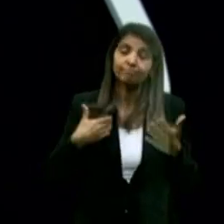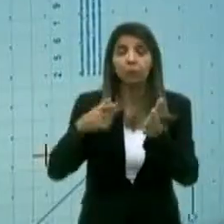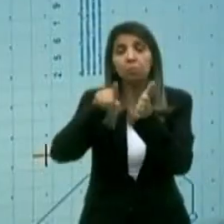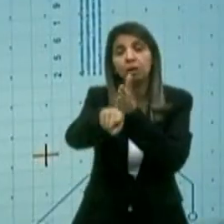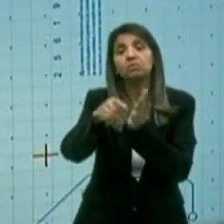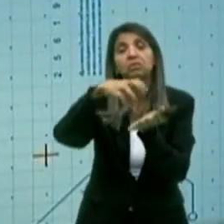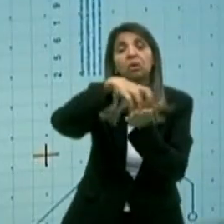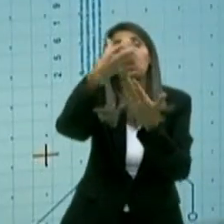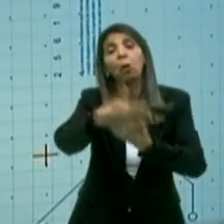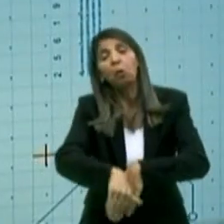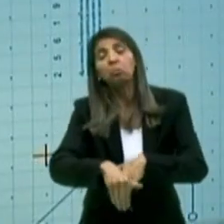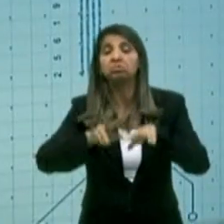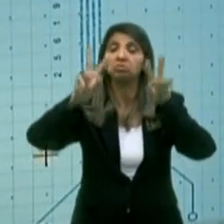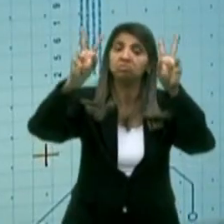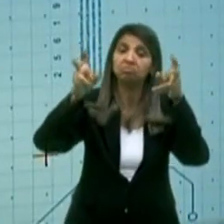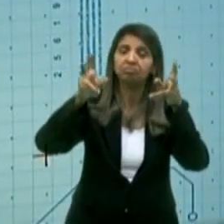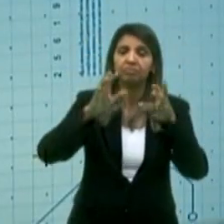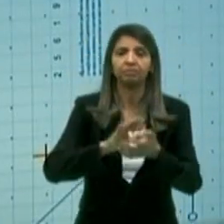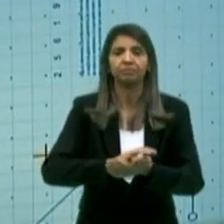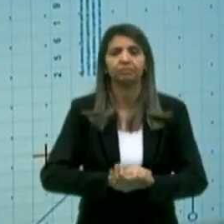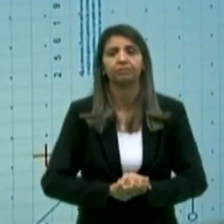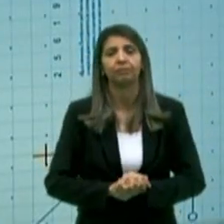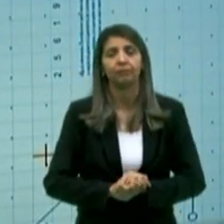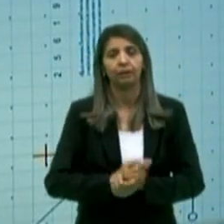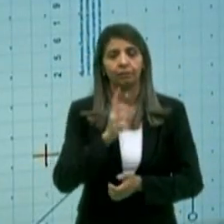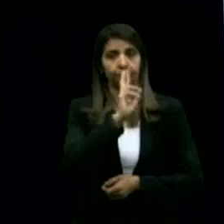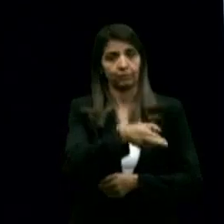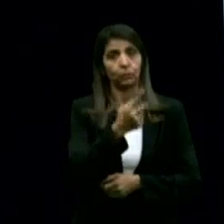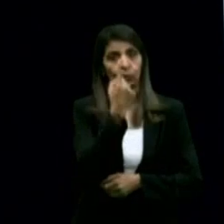o concurso público? Resposta em 1 minuto e 30.